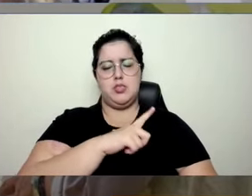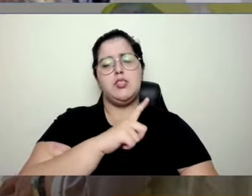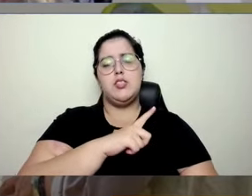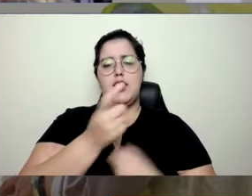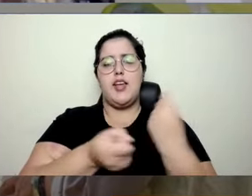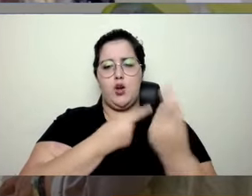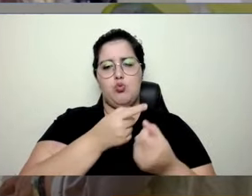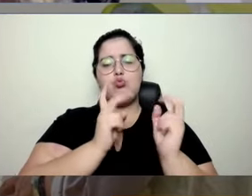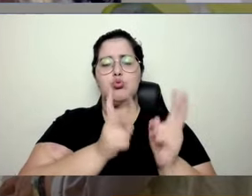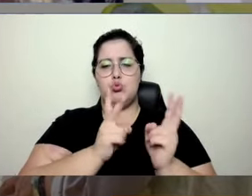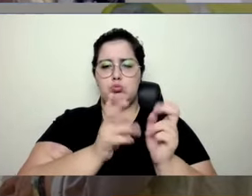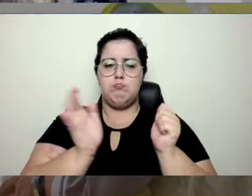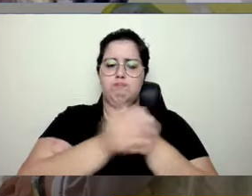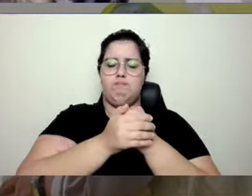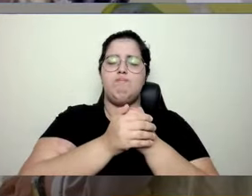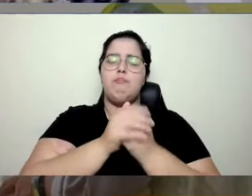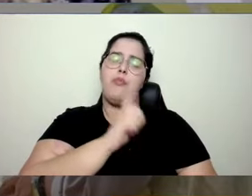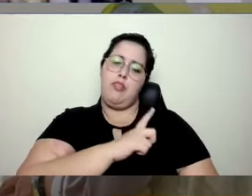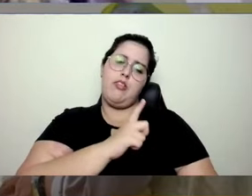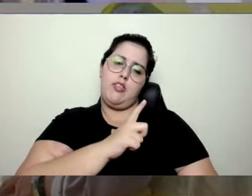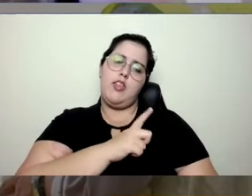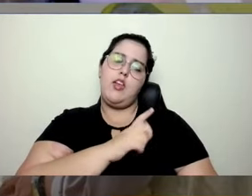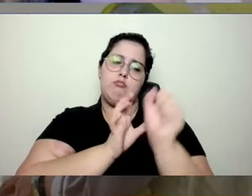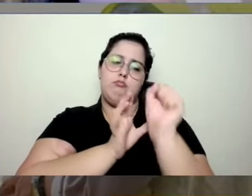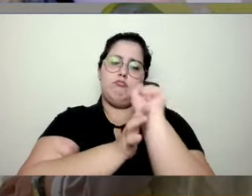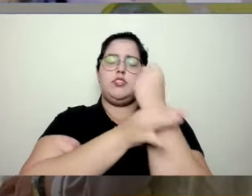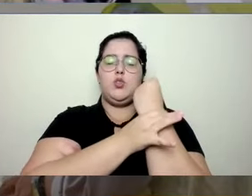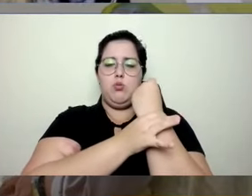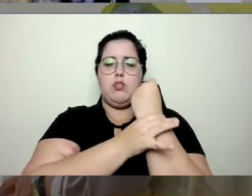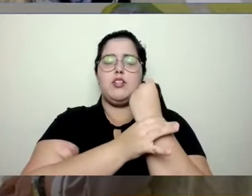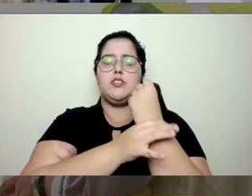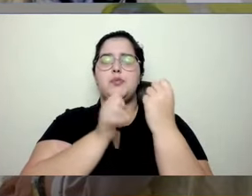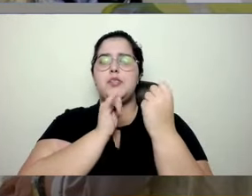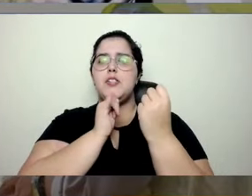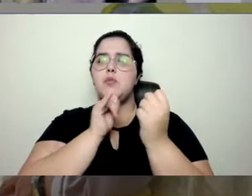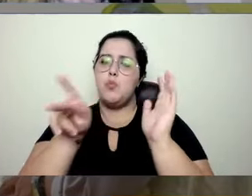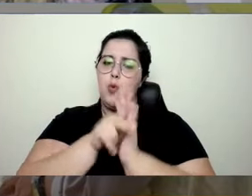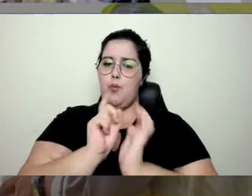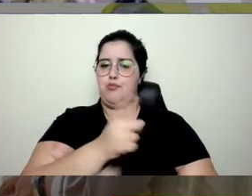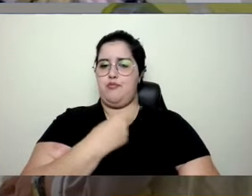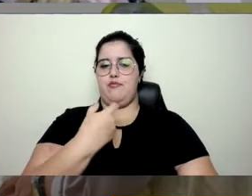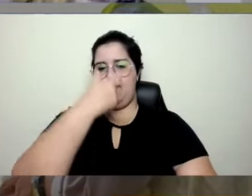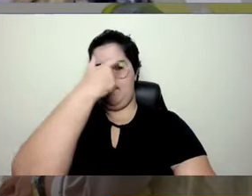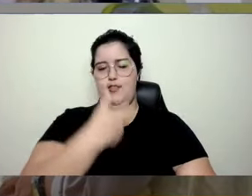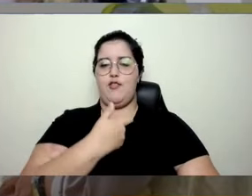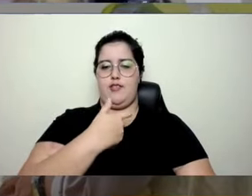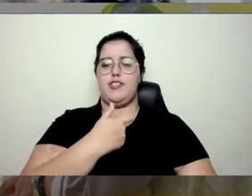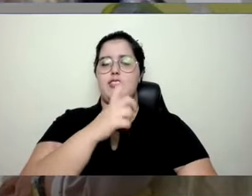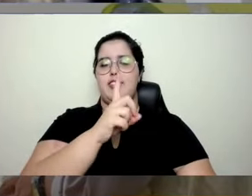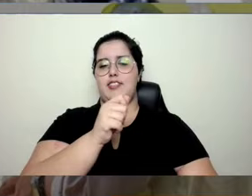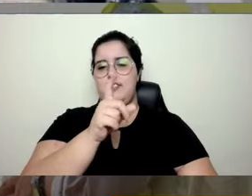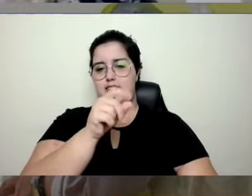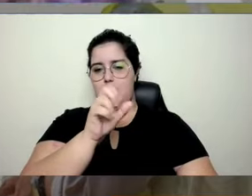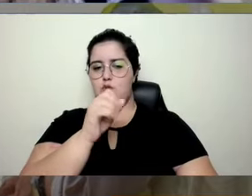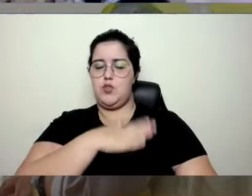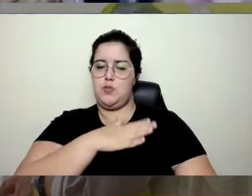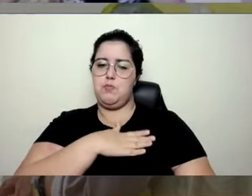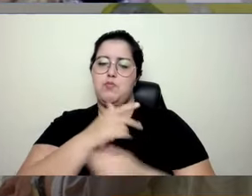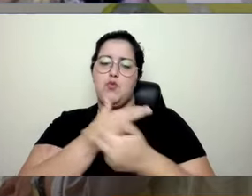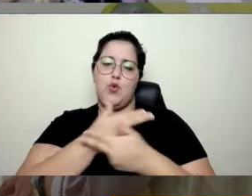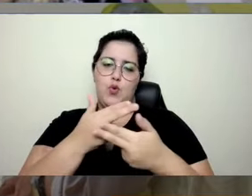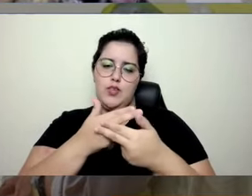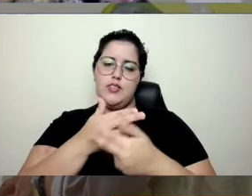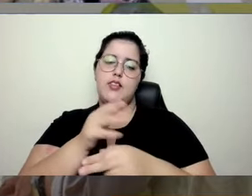que eles vão continuar trancados, né? Quando eu falo dos dados, são os nossos dados mesmo relacionados às nossas preferências de